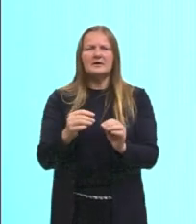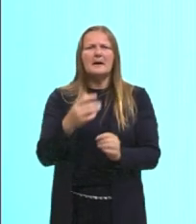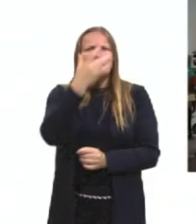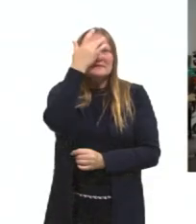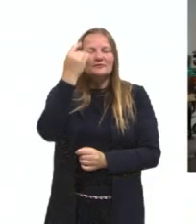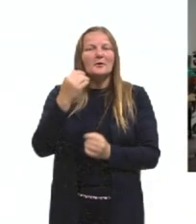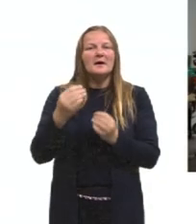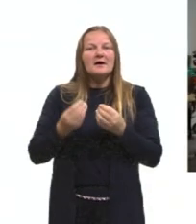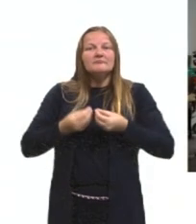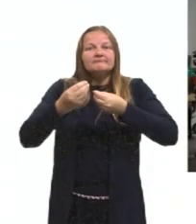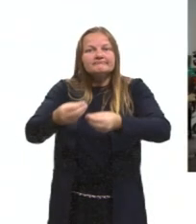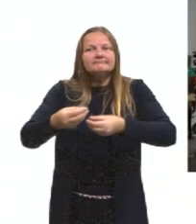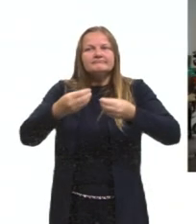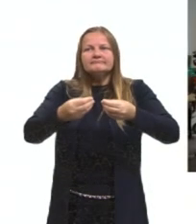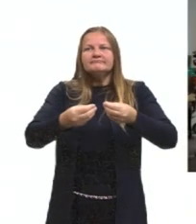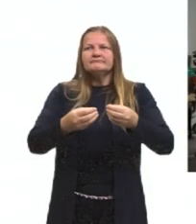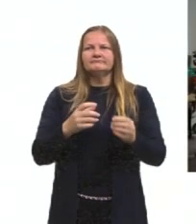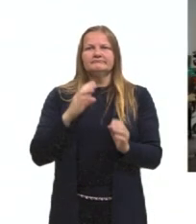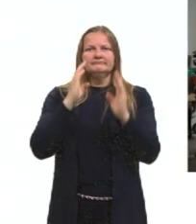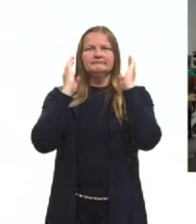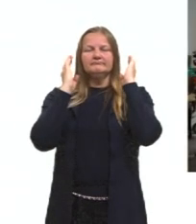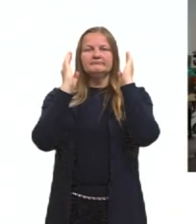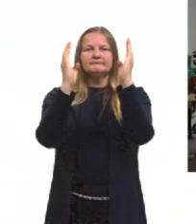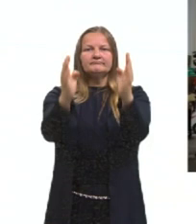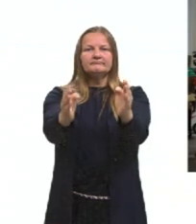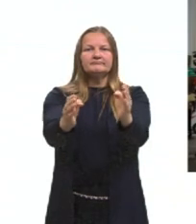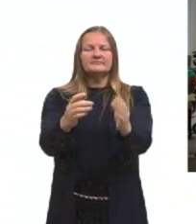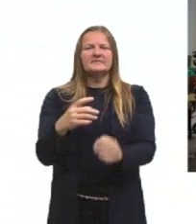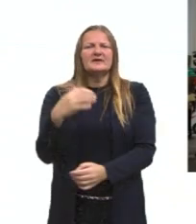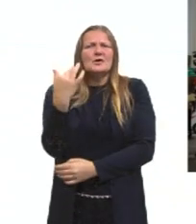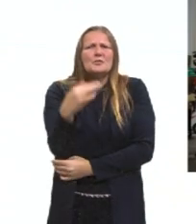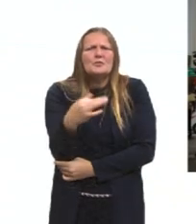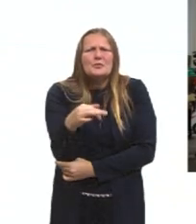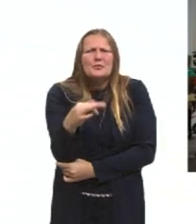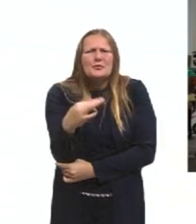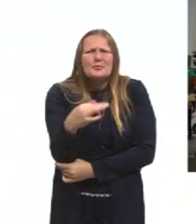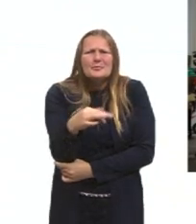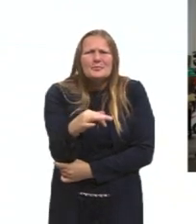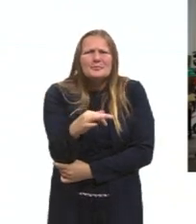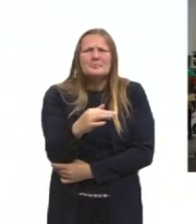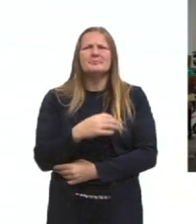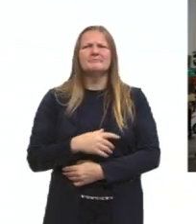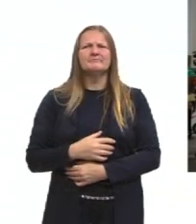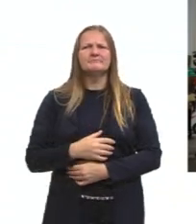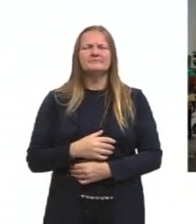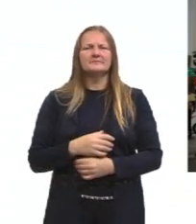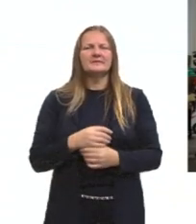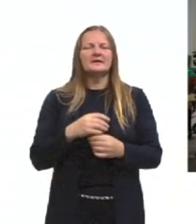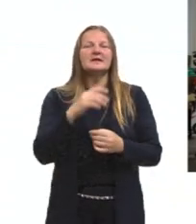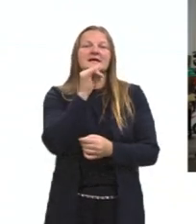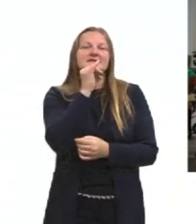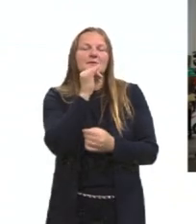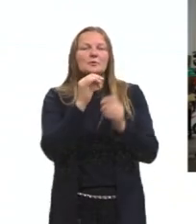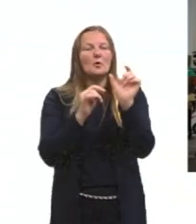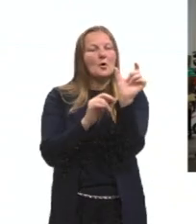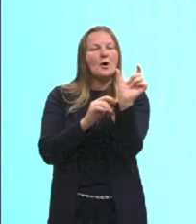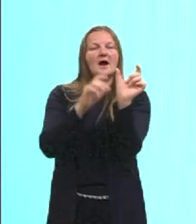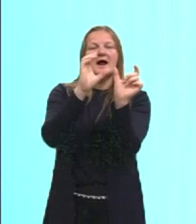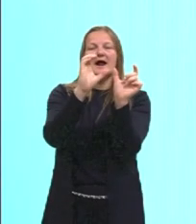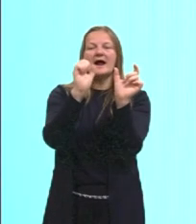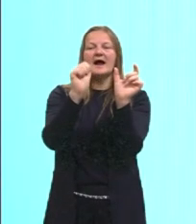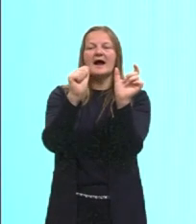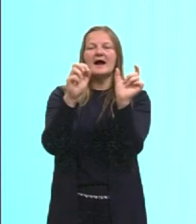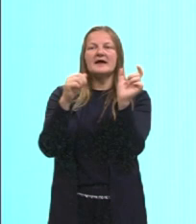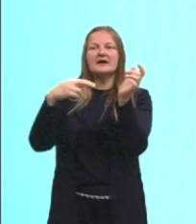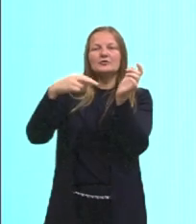dela que terminasse com a palavra dor, né, então, tu tem ali carregador, secador, né,